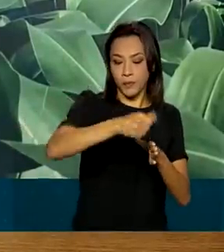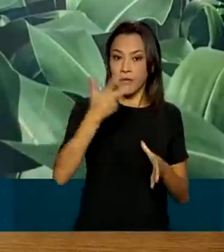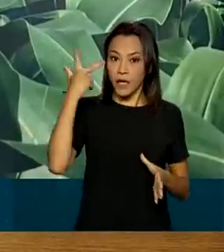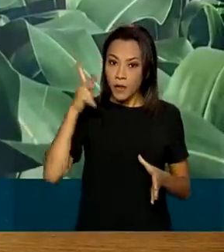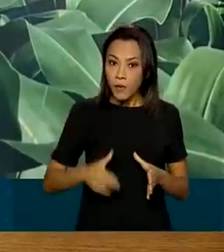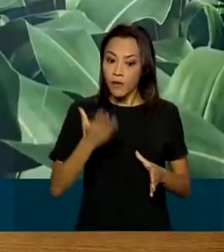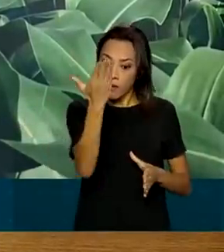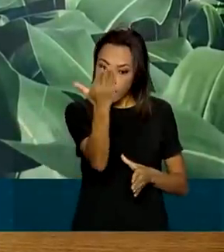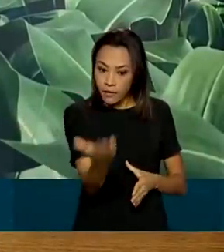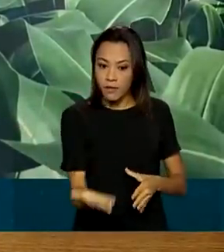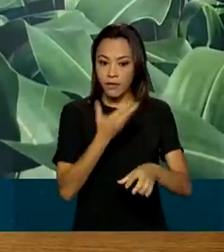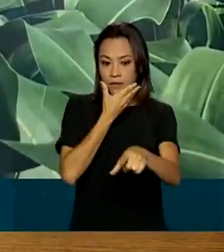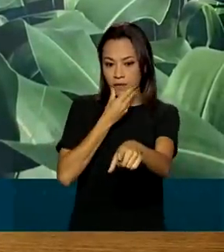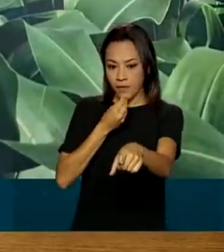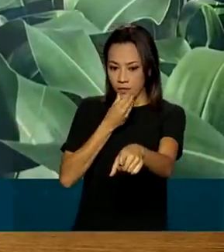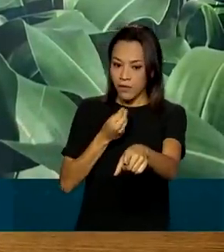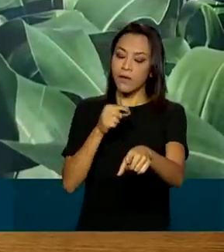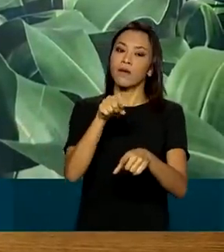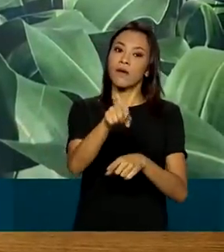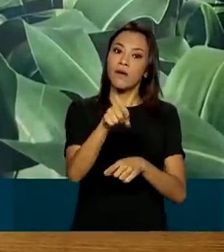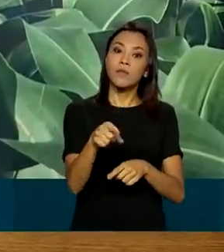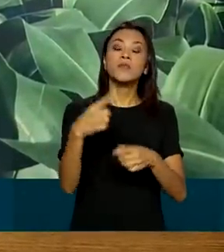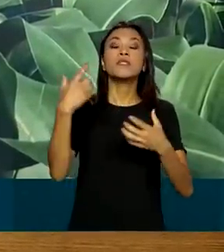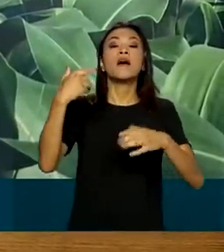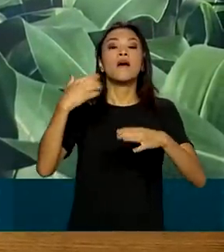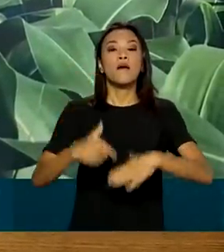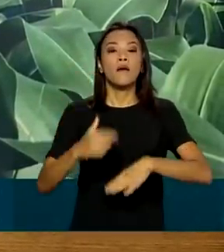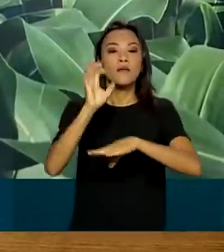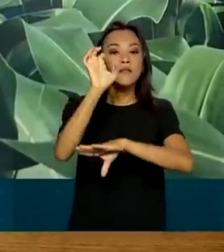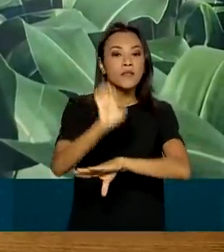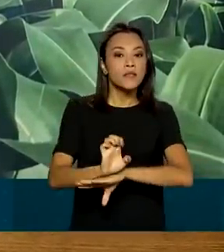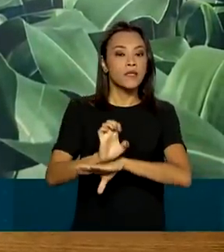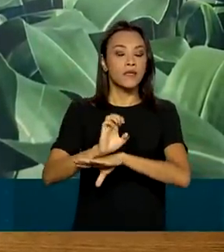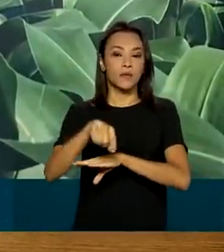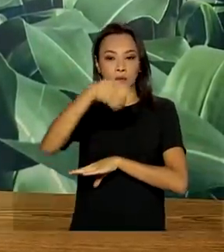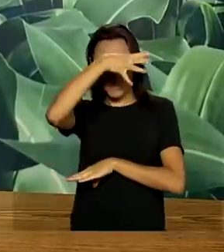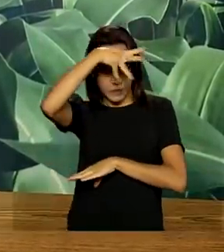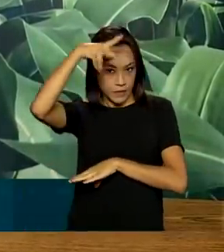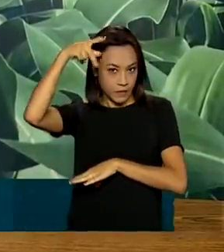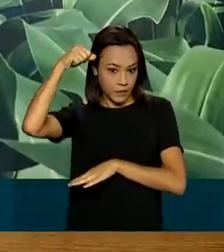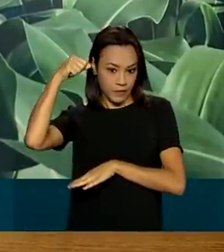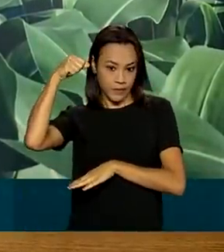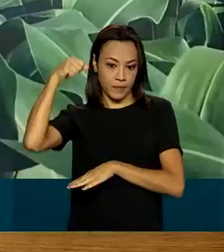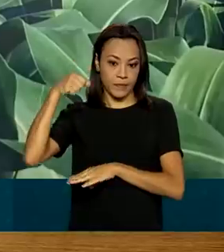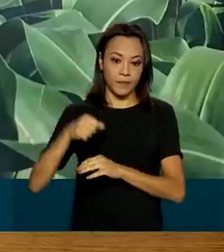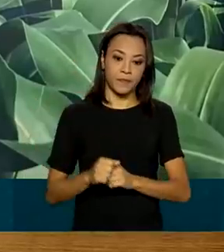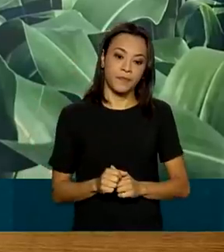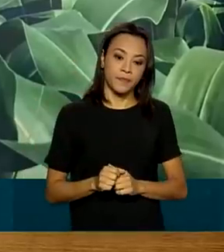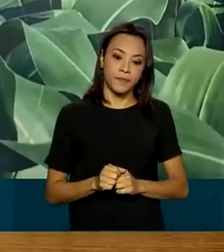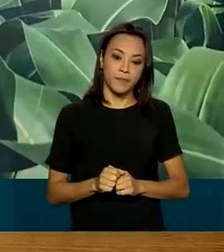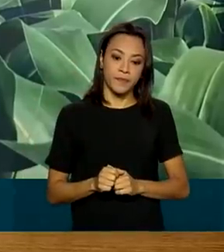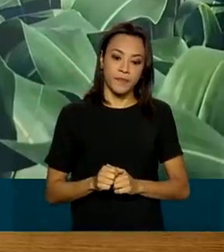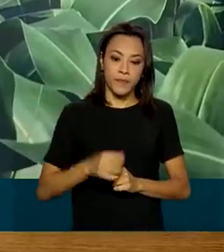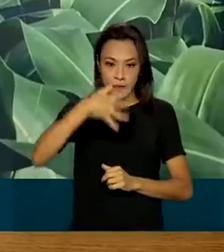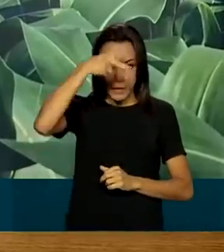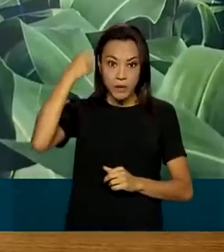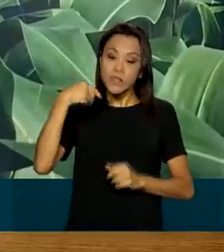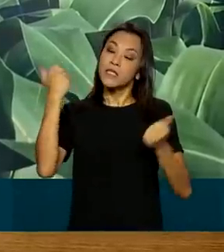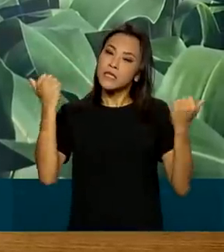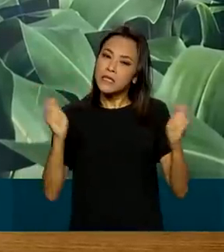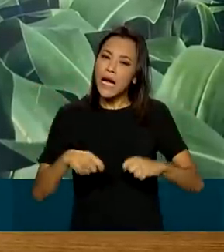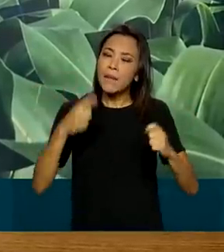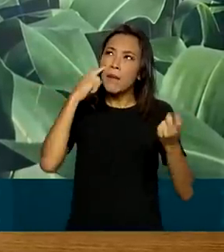desse produtor rural de Nova Mutum, em Mato Grosso. Dá para monitorar também a umidade relativa do ar, a